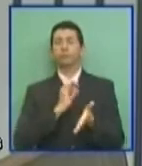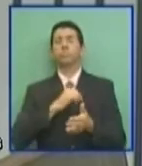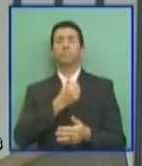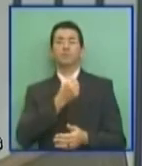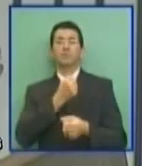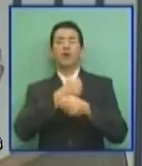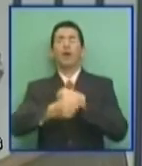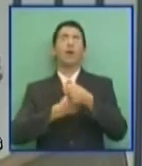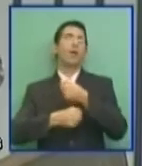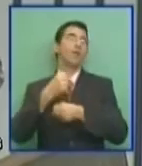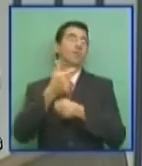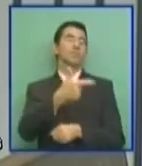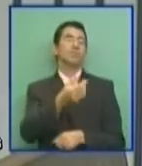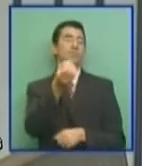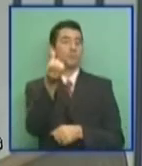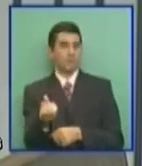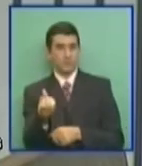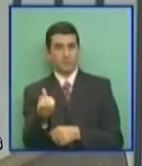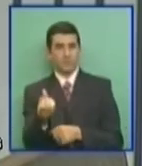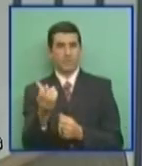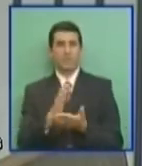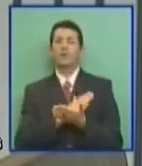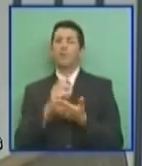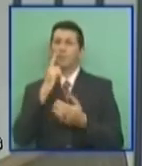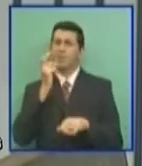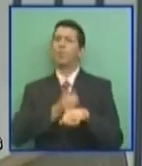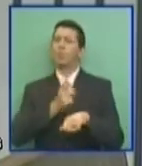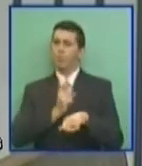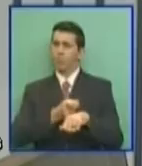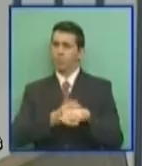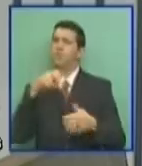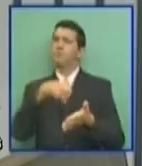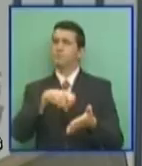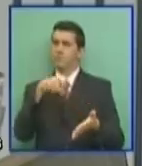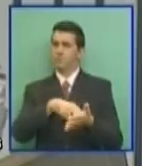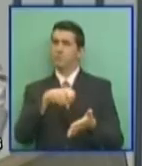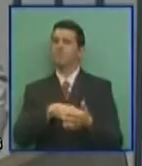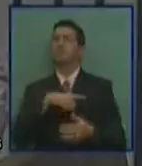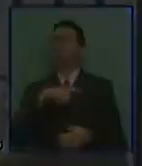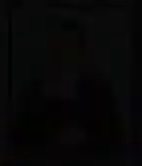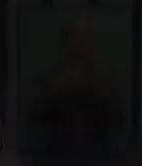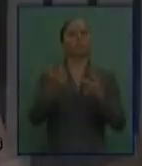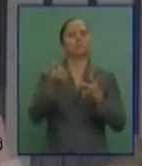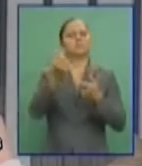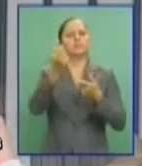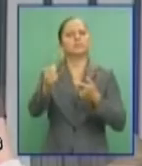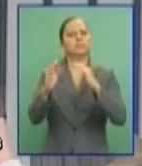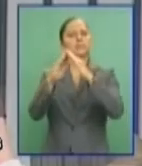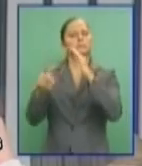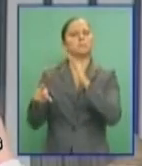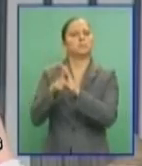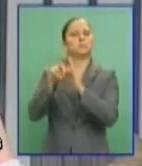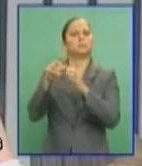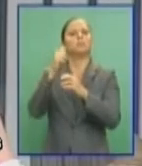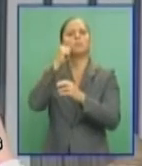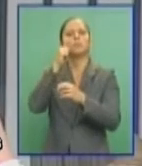que prevê penas mais rígidas para crimes dessa natureza. Atualmente